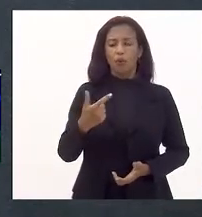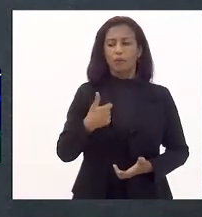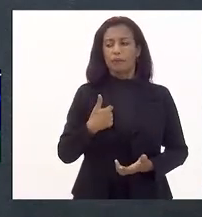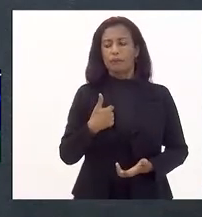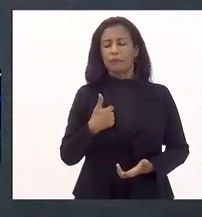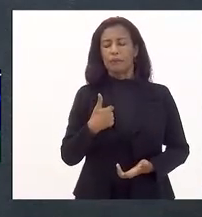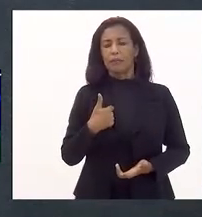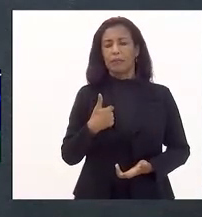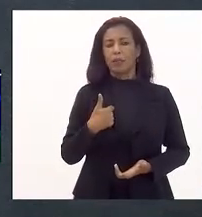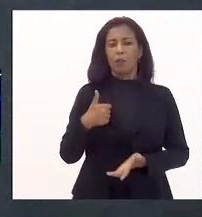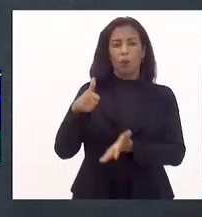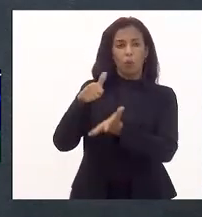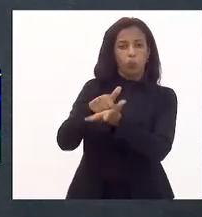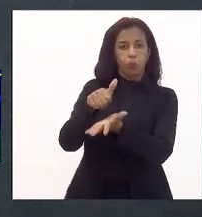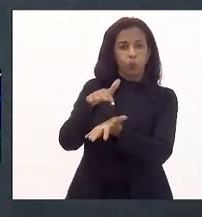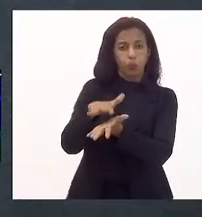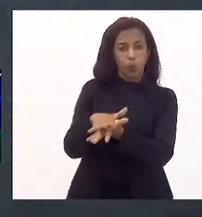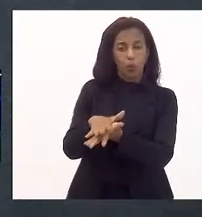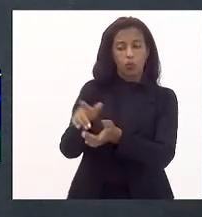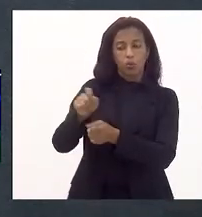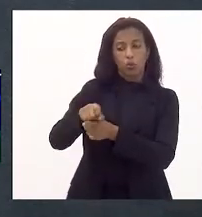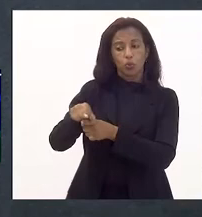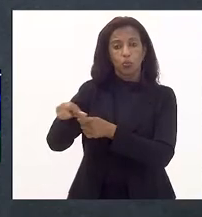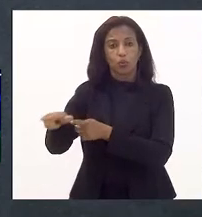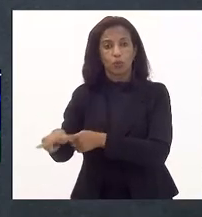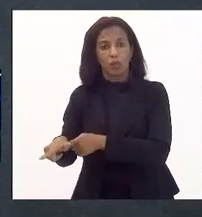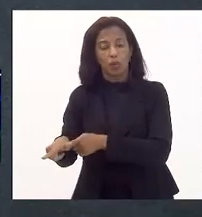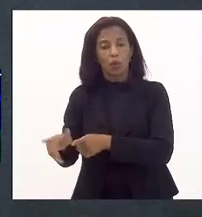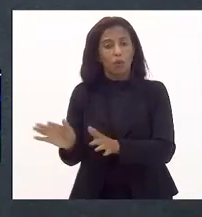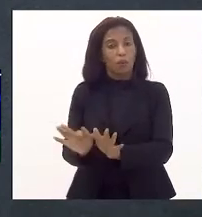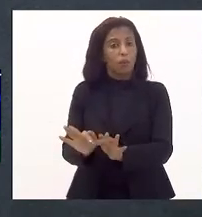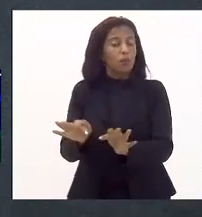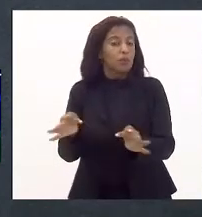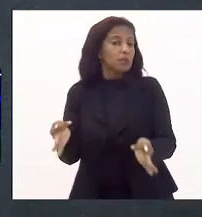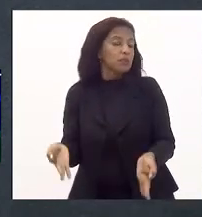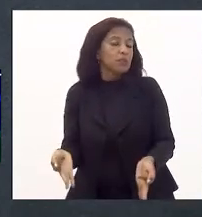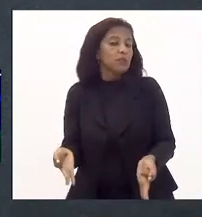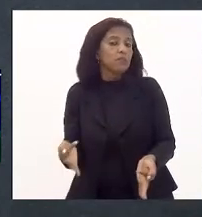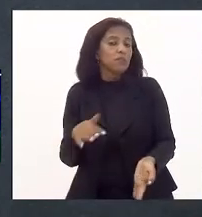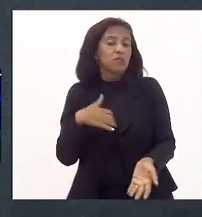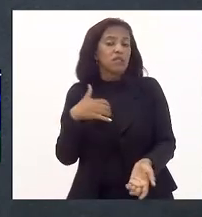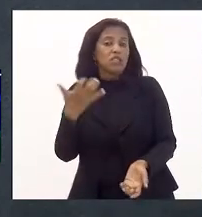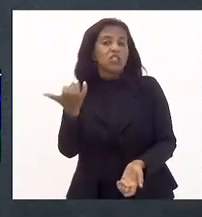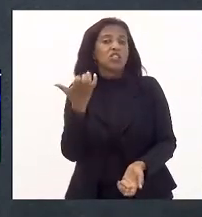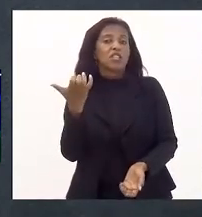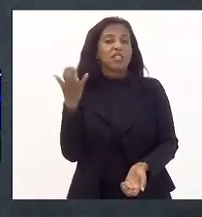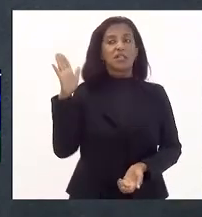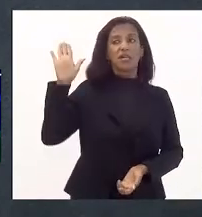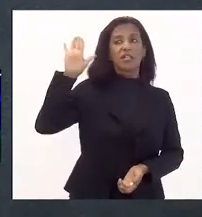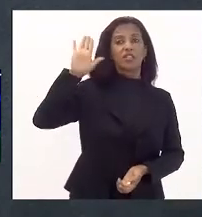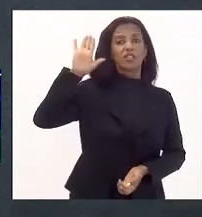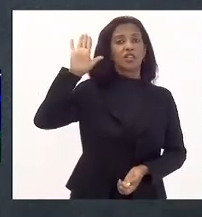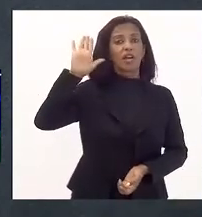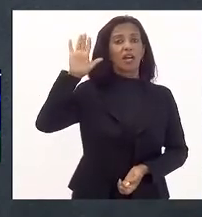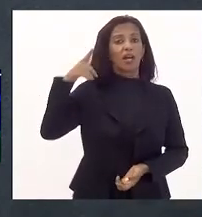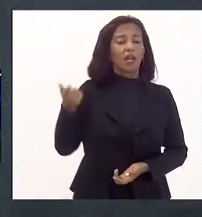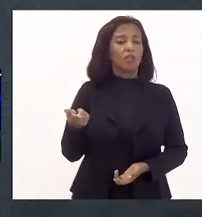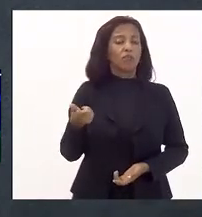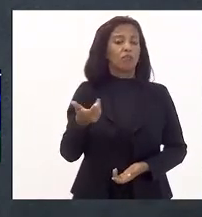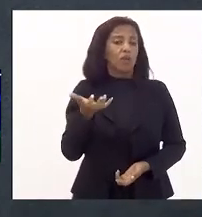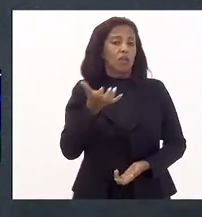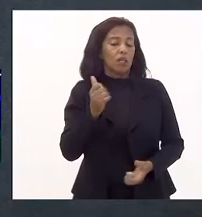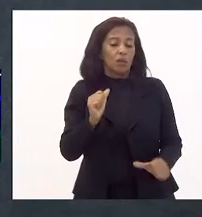eles não podem ganhar uma condenação de exclusão, pelo simples fato deles saírem candidatos, deles tentarem lutar